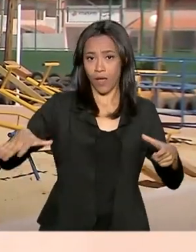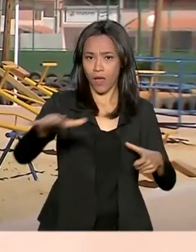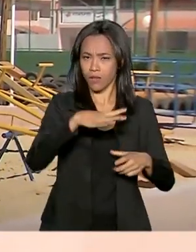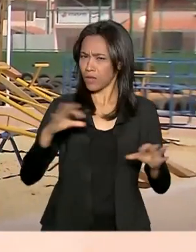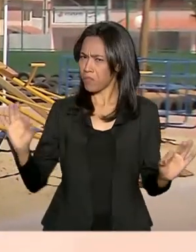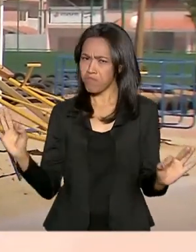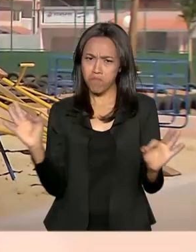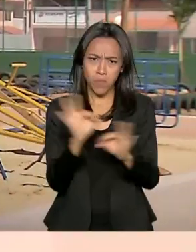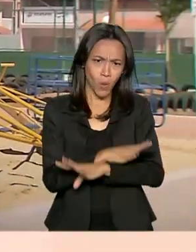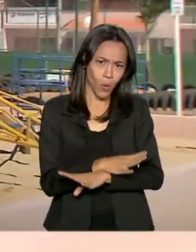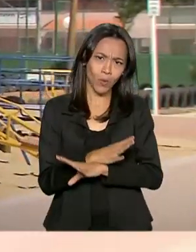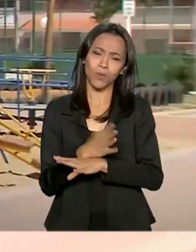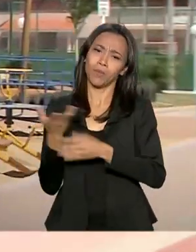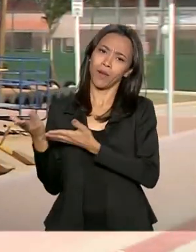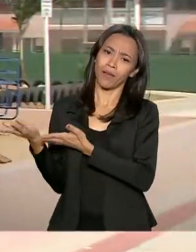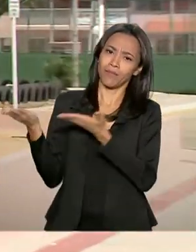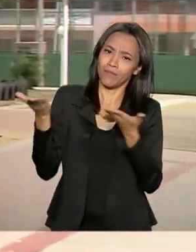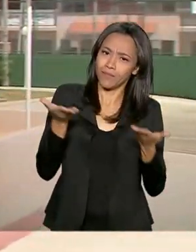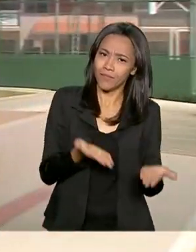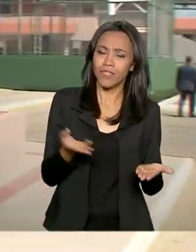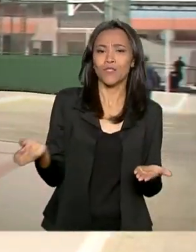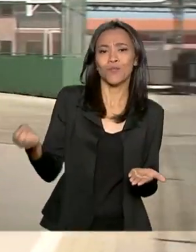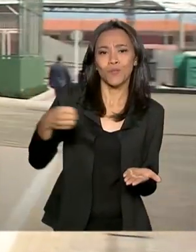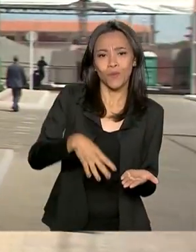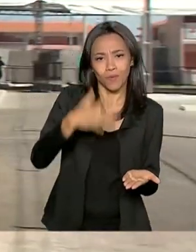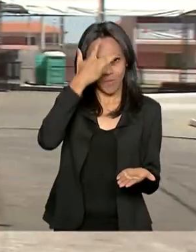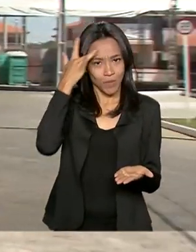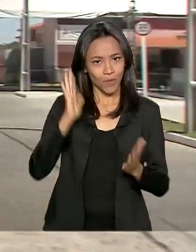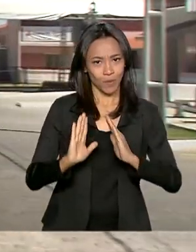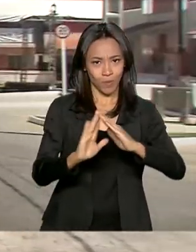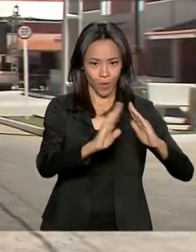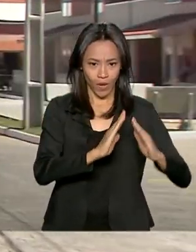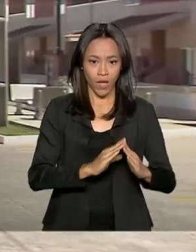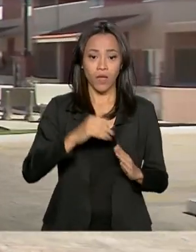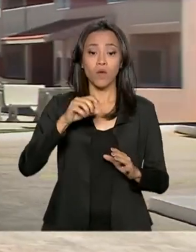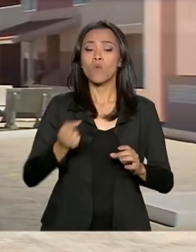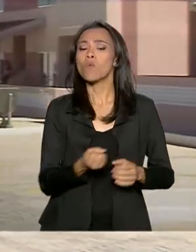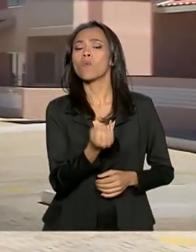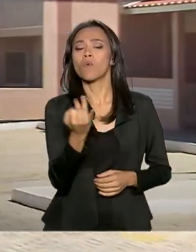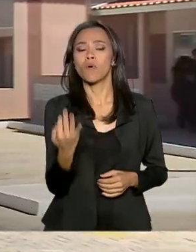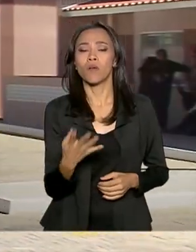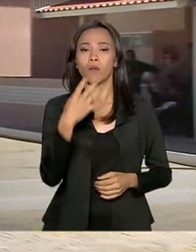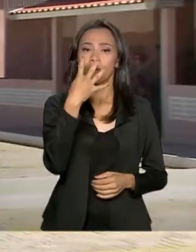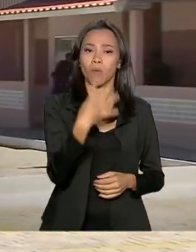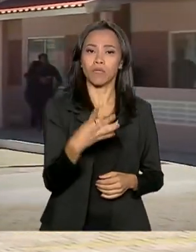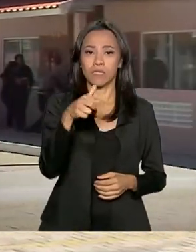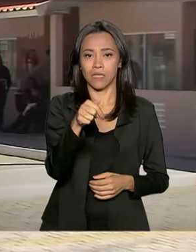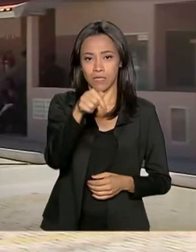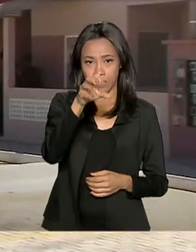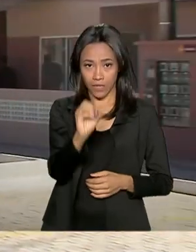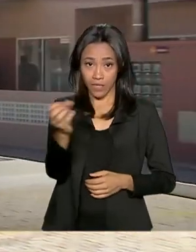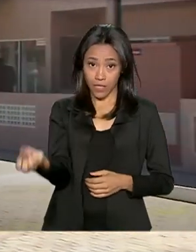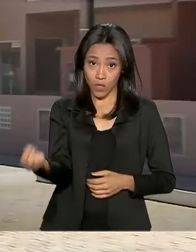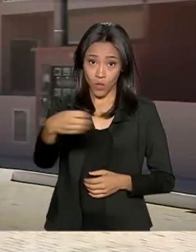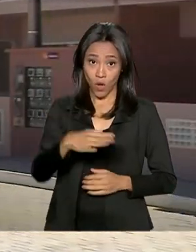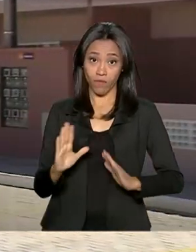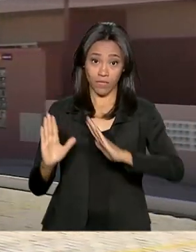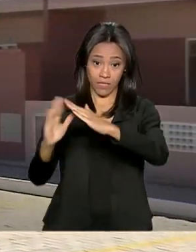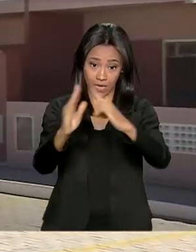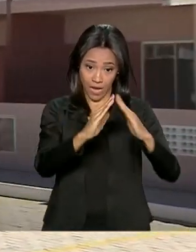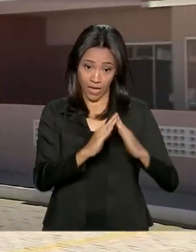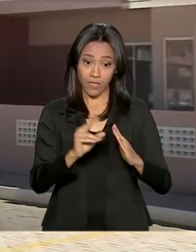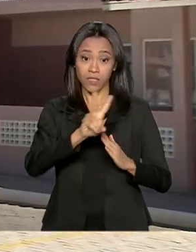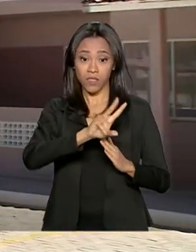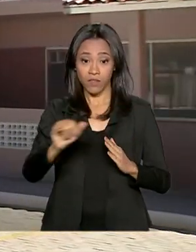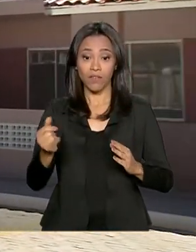prontinho para receber os novos moradores. São 472 casas que vão beneficiar cerca